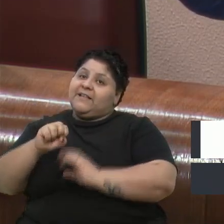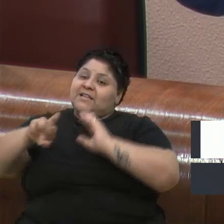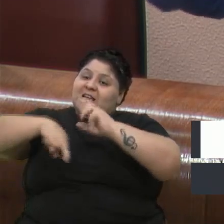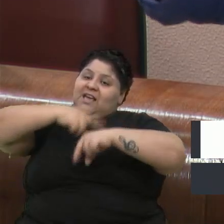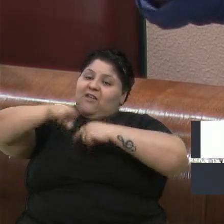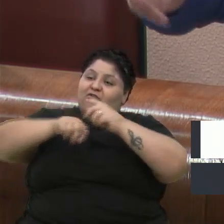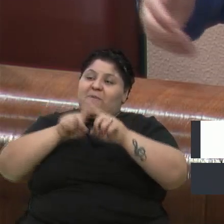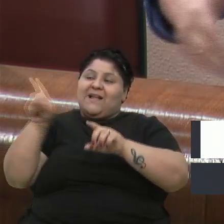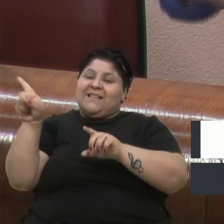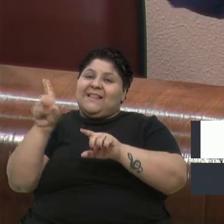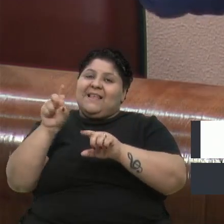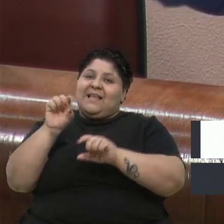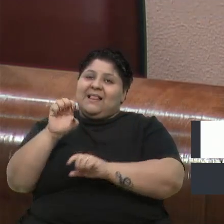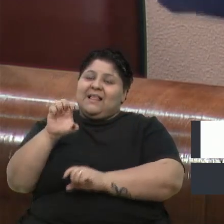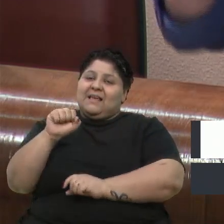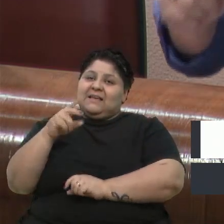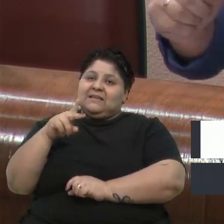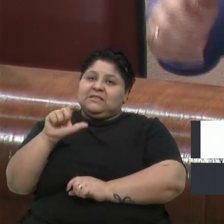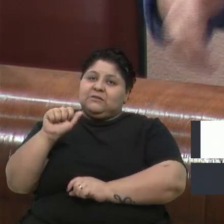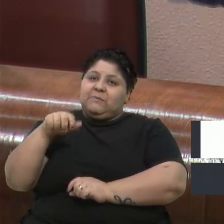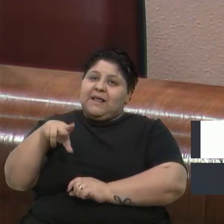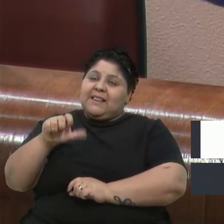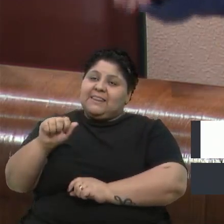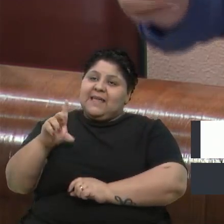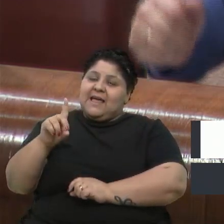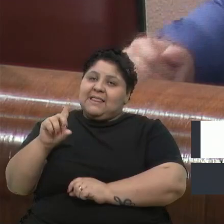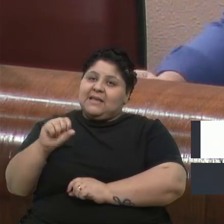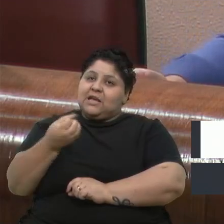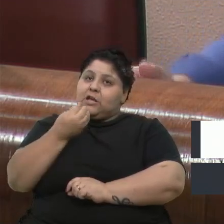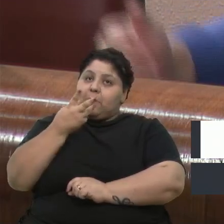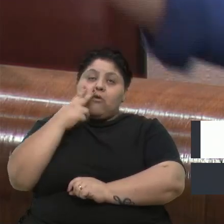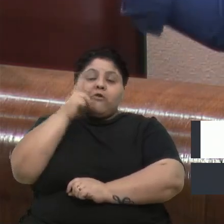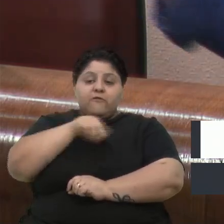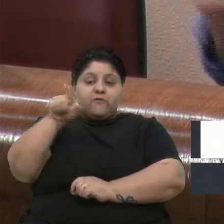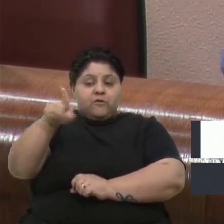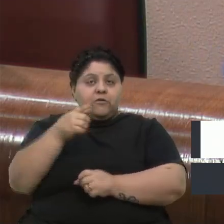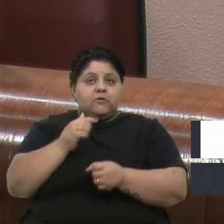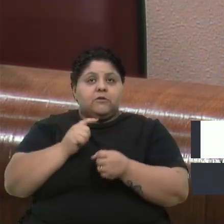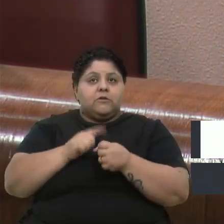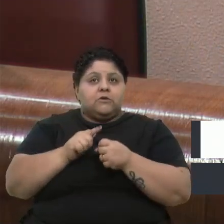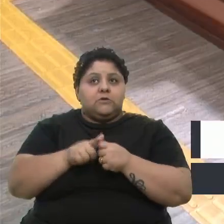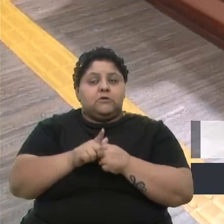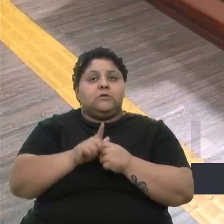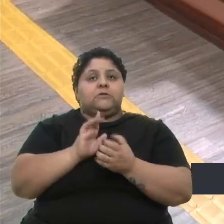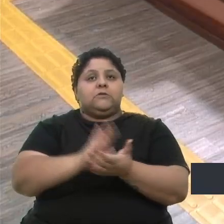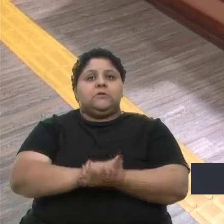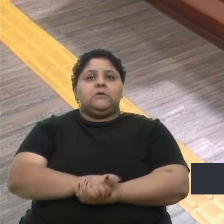E que bom, né, que ele olhou para a cidade de Caxias Sul e também fez voto aqui. Uma parte, vereador Xuxa.